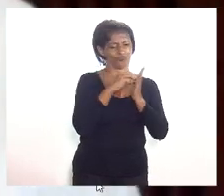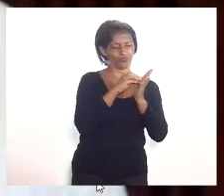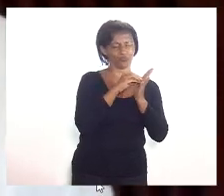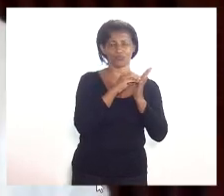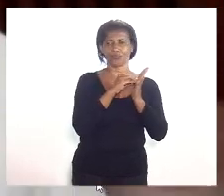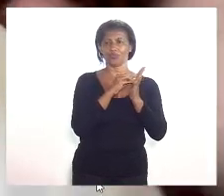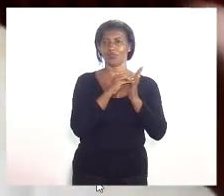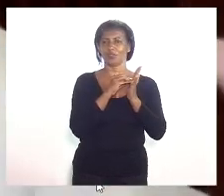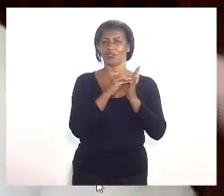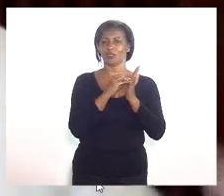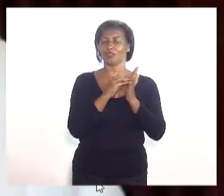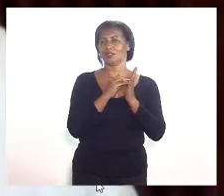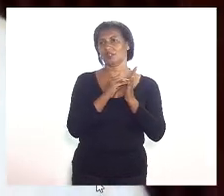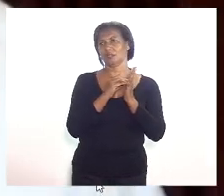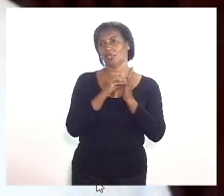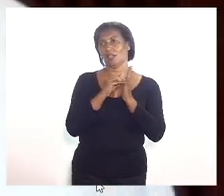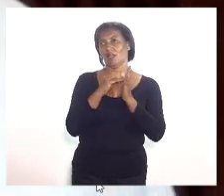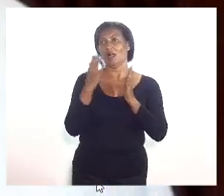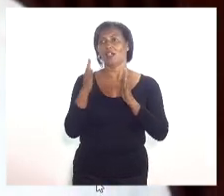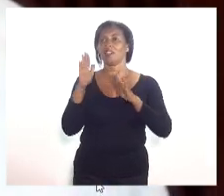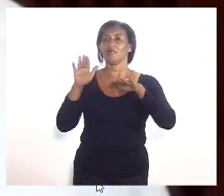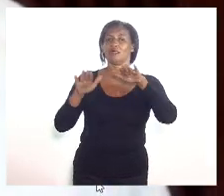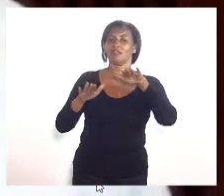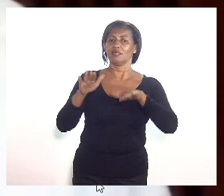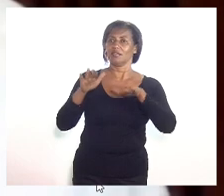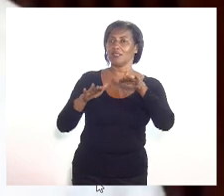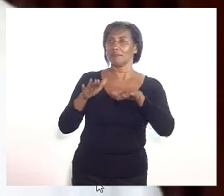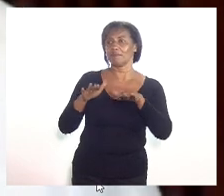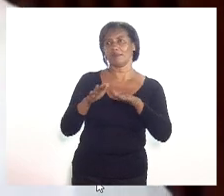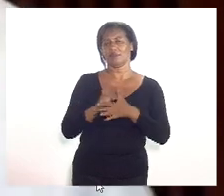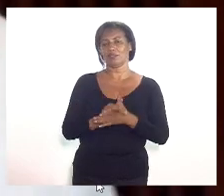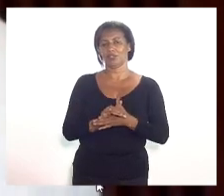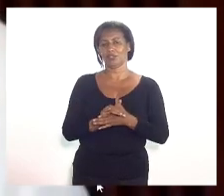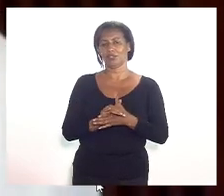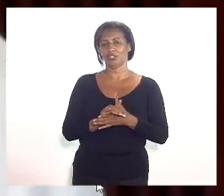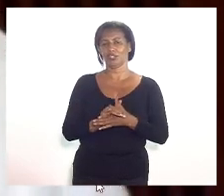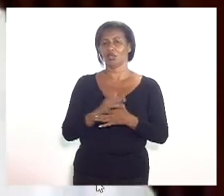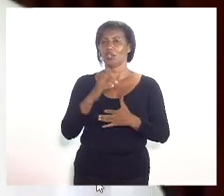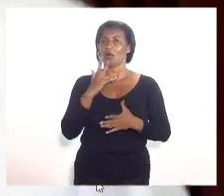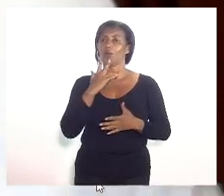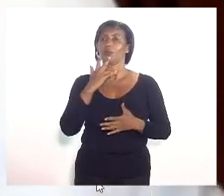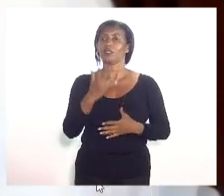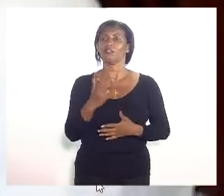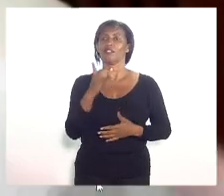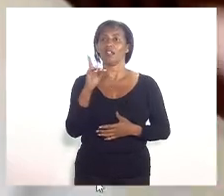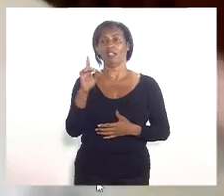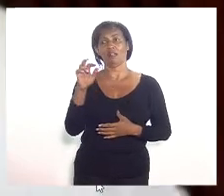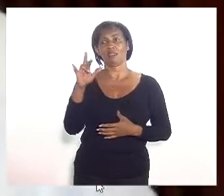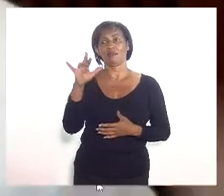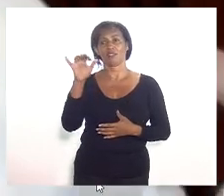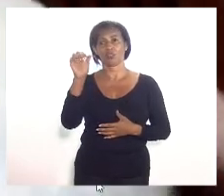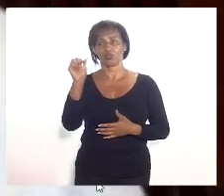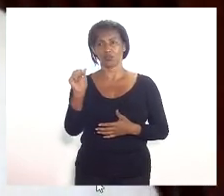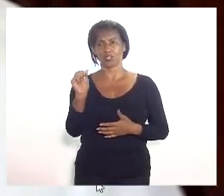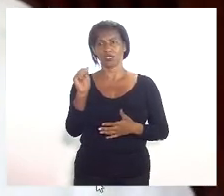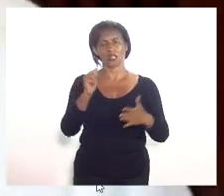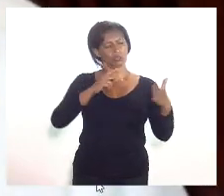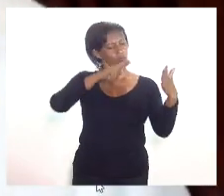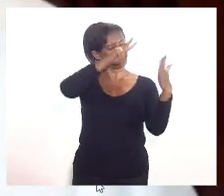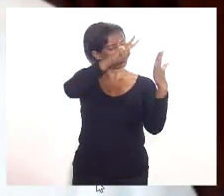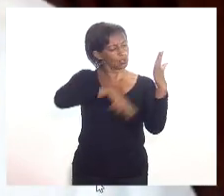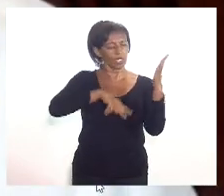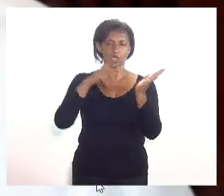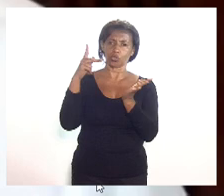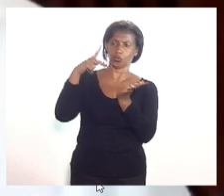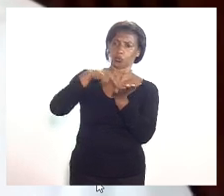que previsto o requisito. Fica submetido ao que diz a defensoria nos termos. Aí não há